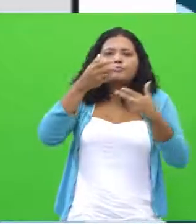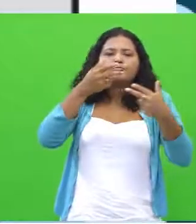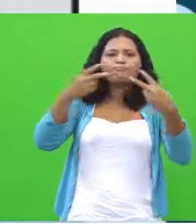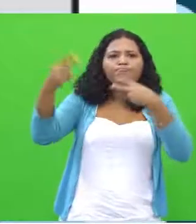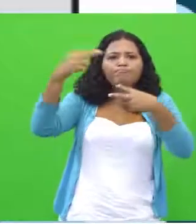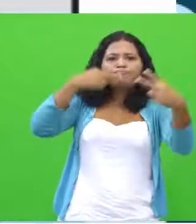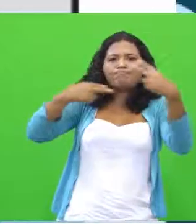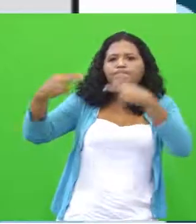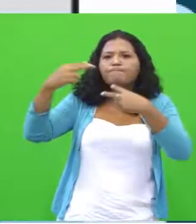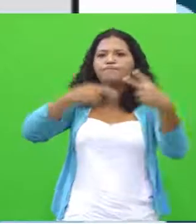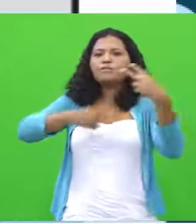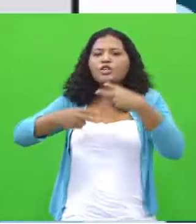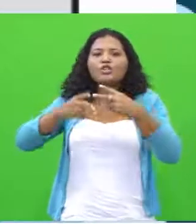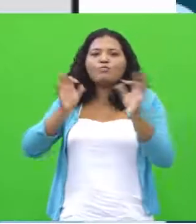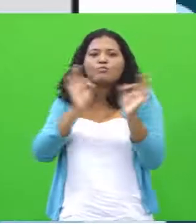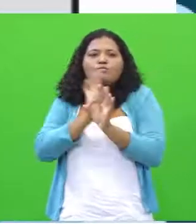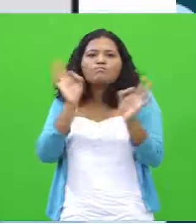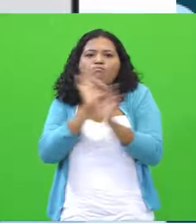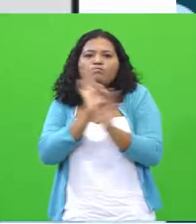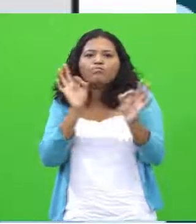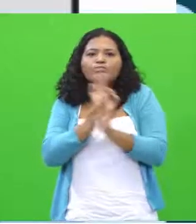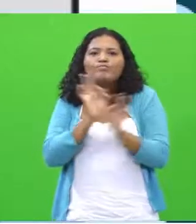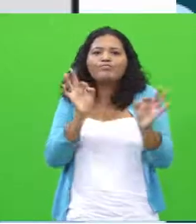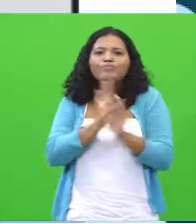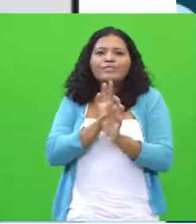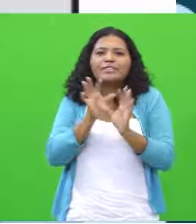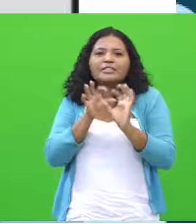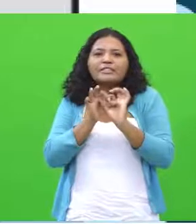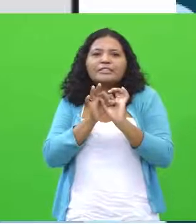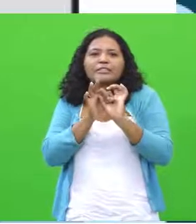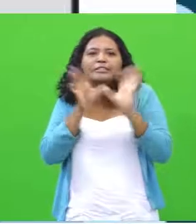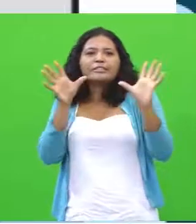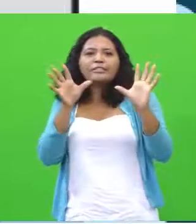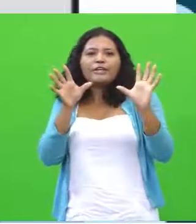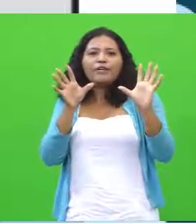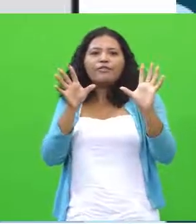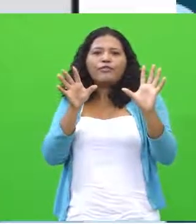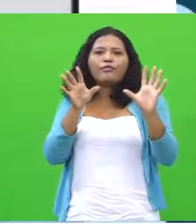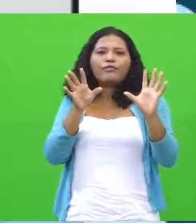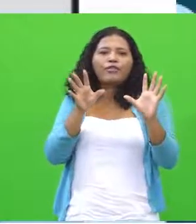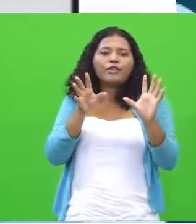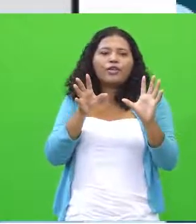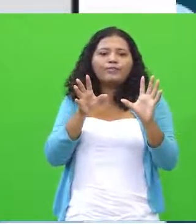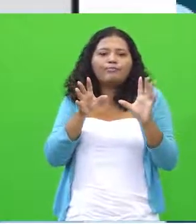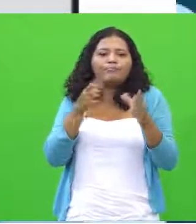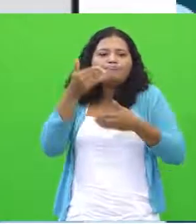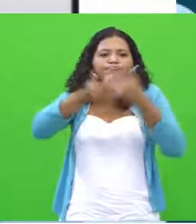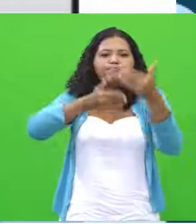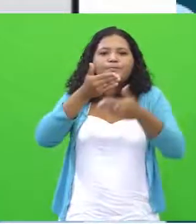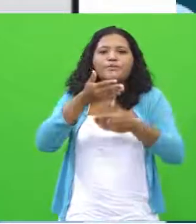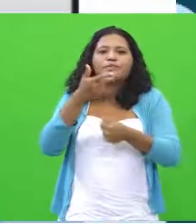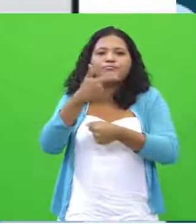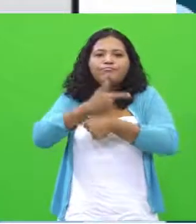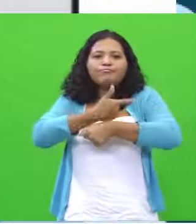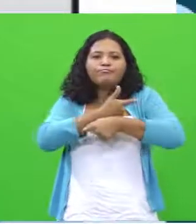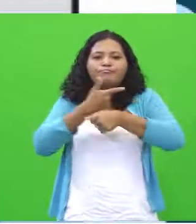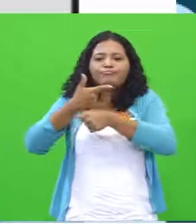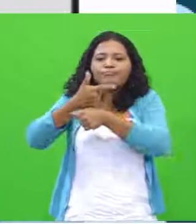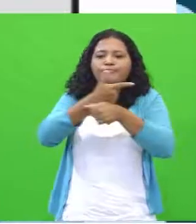assim sucessivamente. Ninguém mais está excluído desse processo. Então, aí nós temos a palavra-chave,